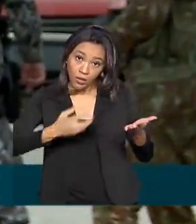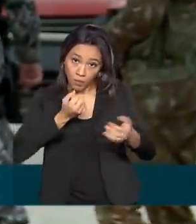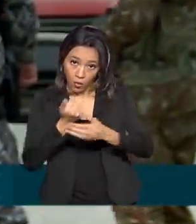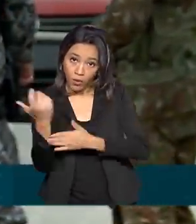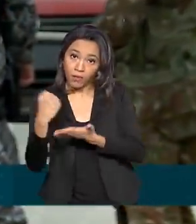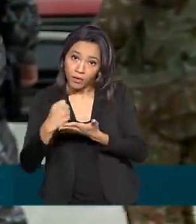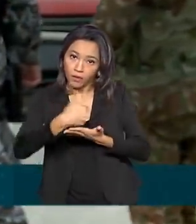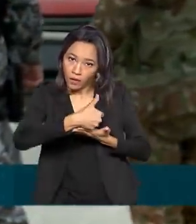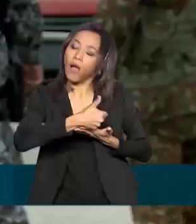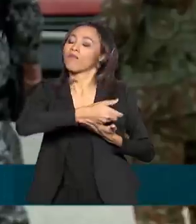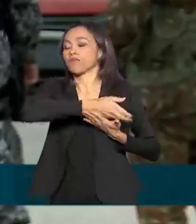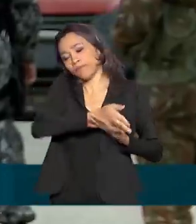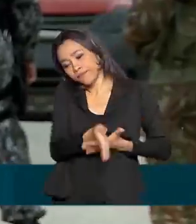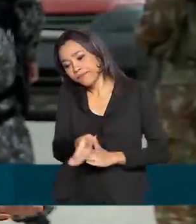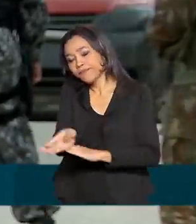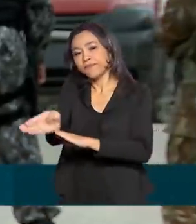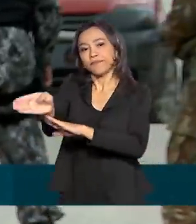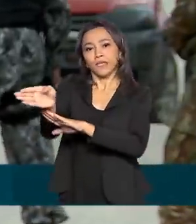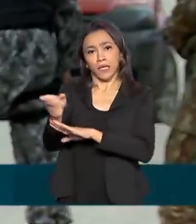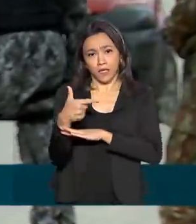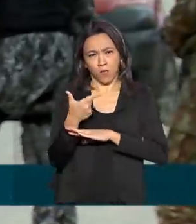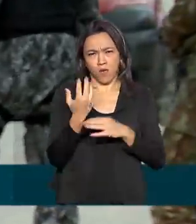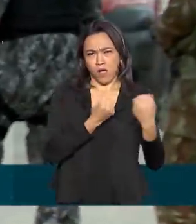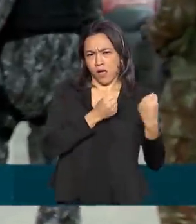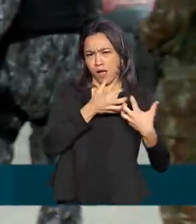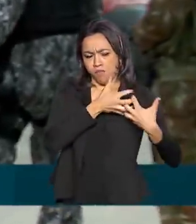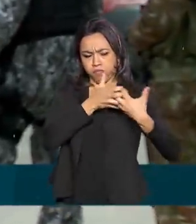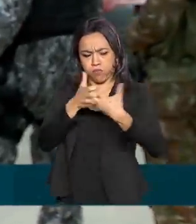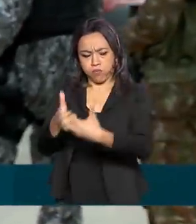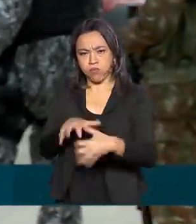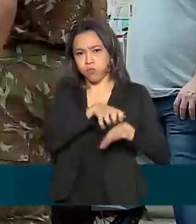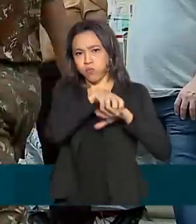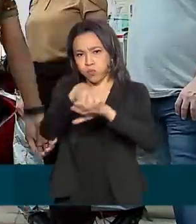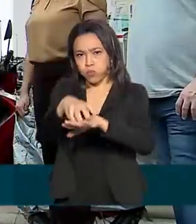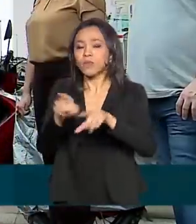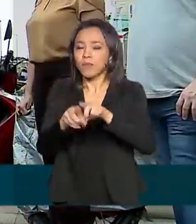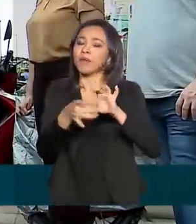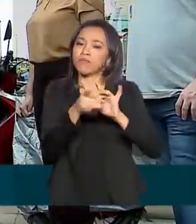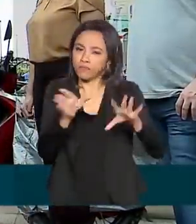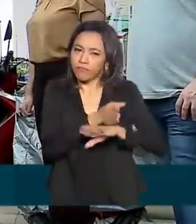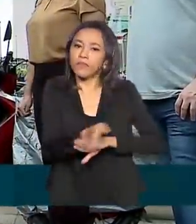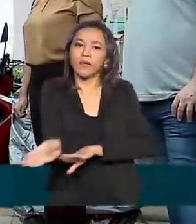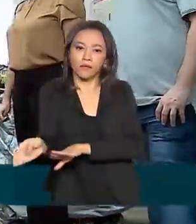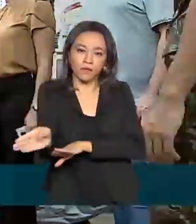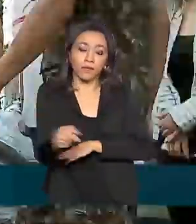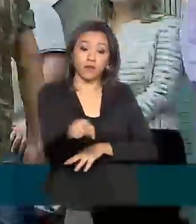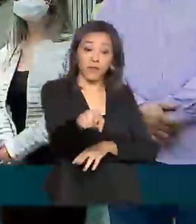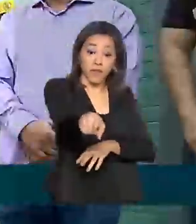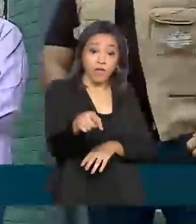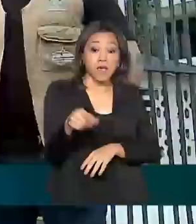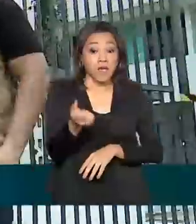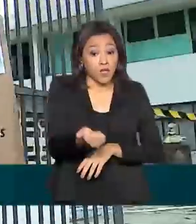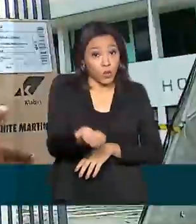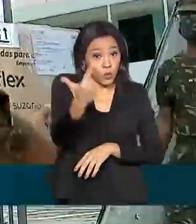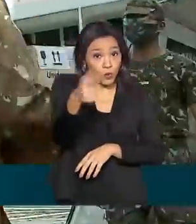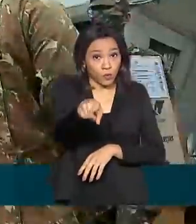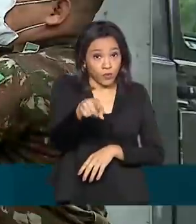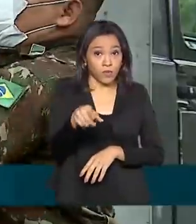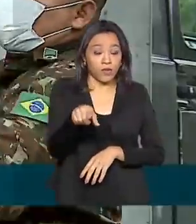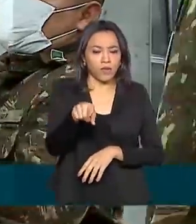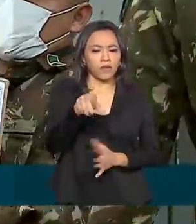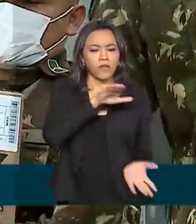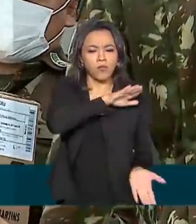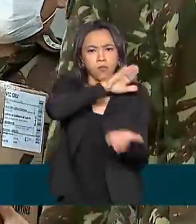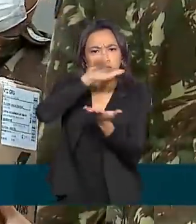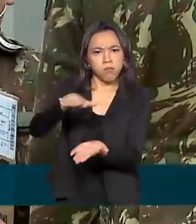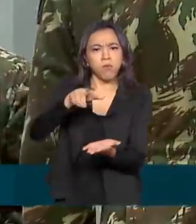medicamento. O trânsito de cargas também está liberado. Ao meio-dia, os equipamentos e insumos médicos enviados